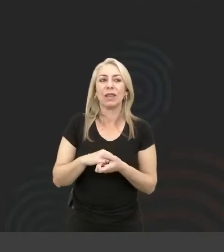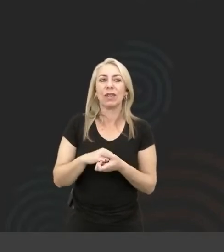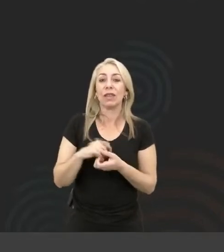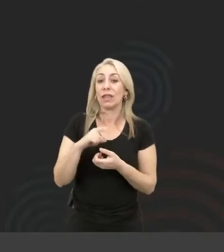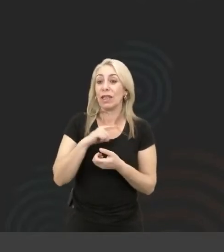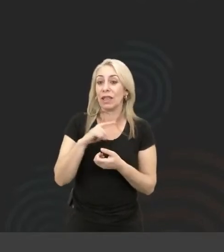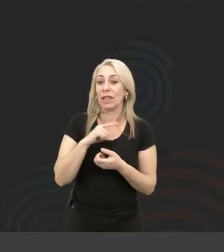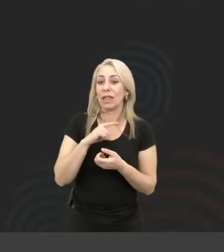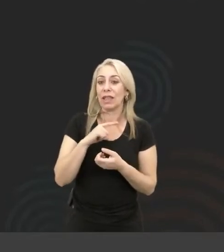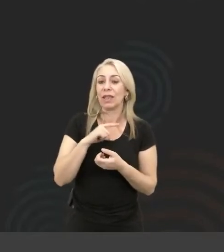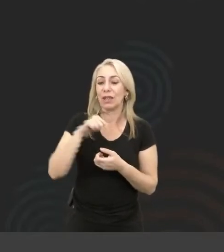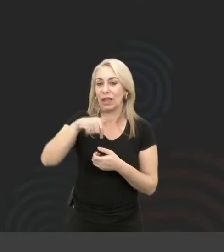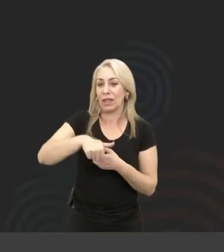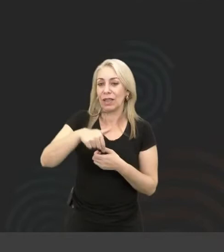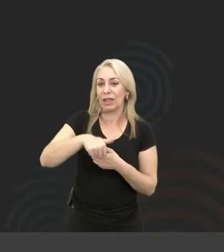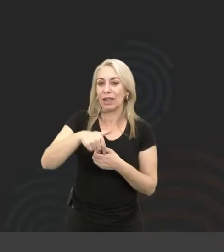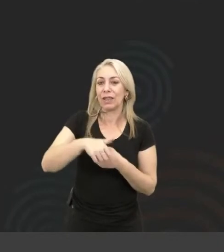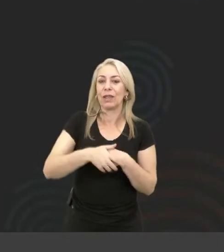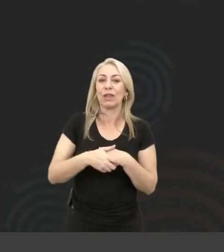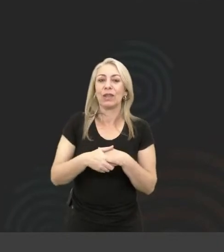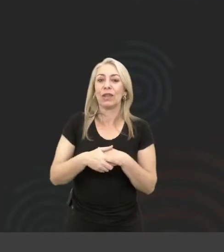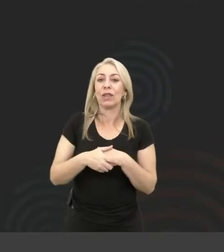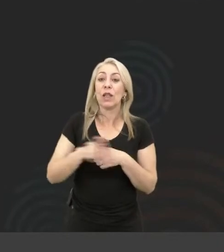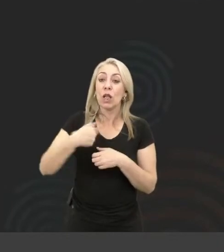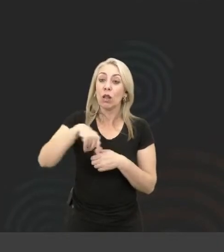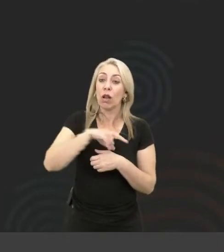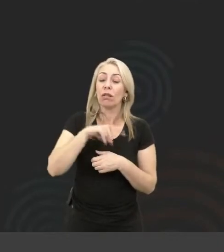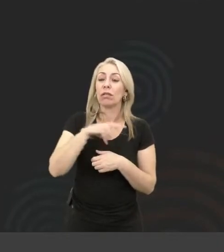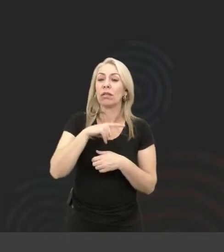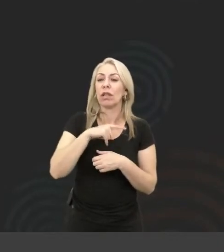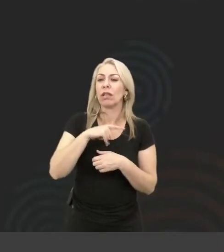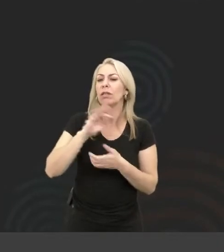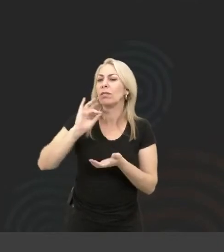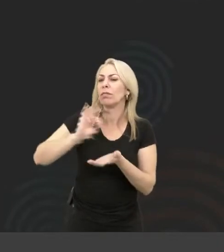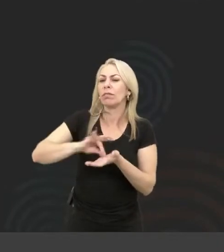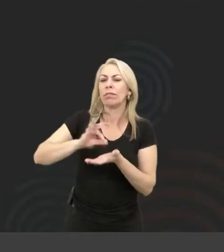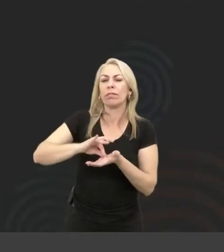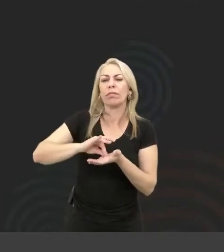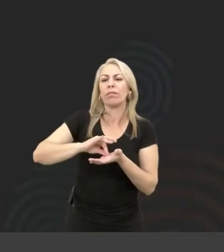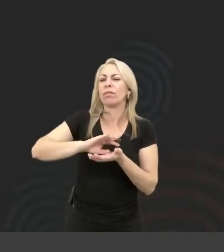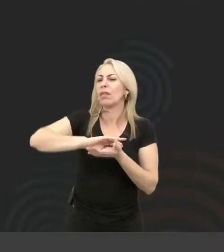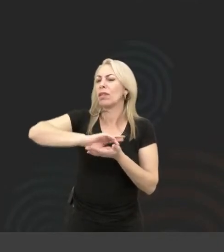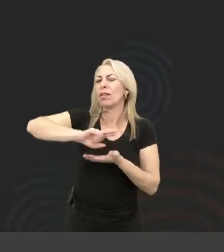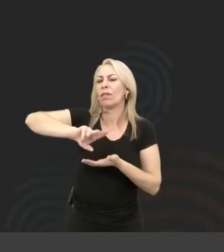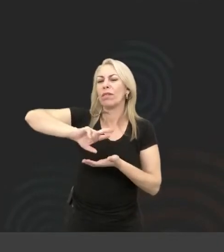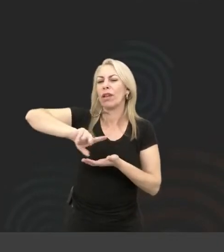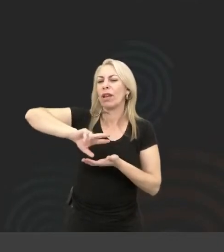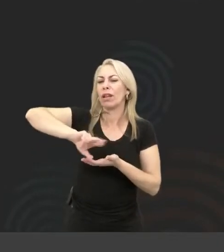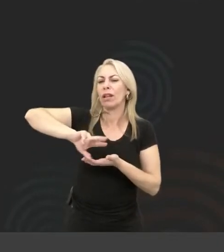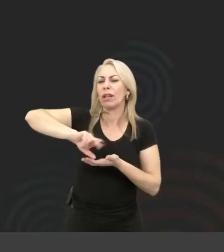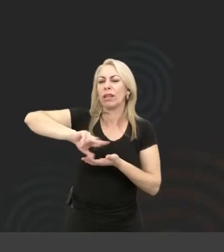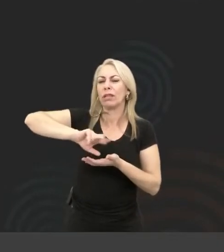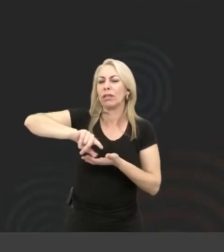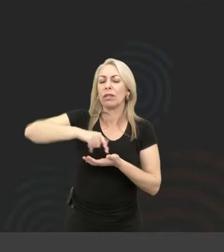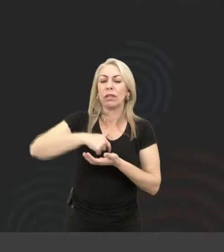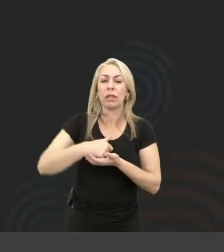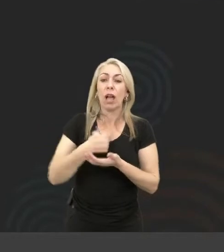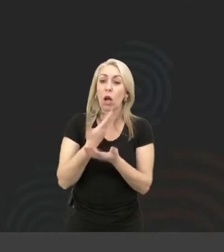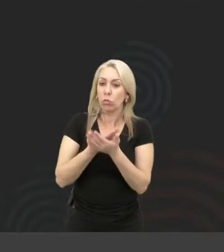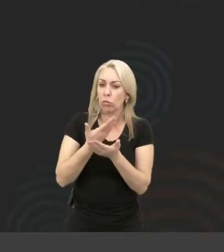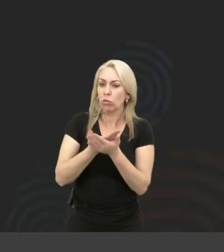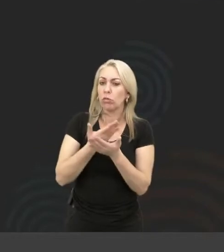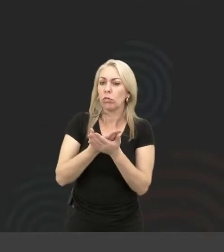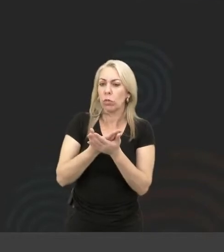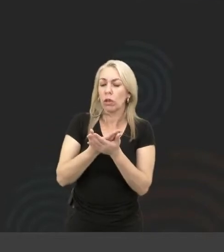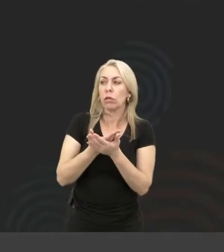estão aqui. A gente tem uma realidade completamente diferente. Eu tinha, eu estudei